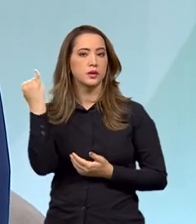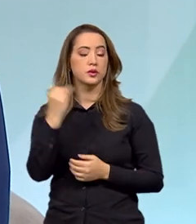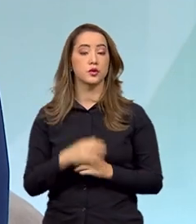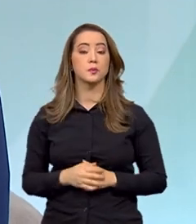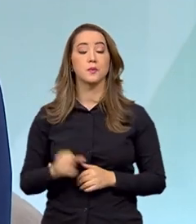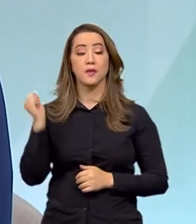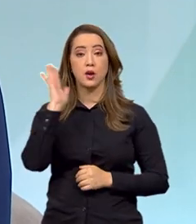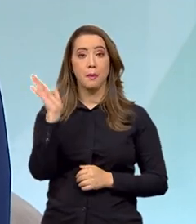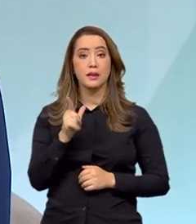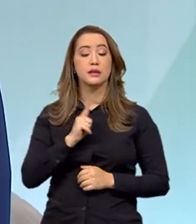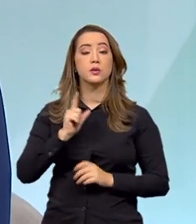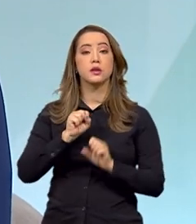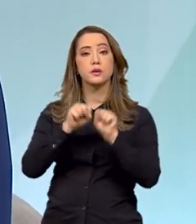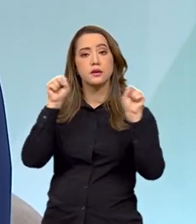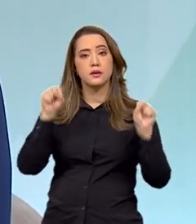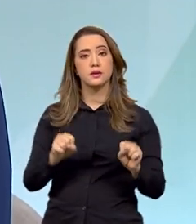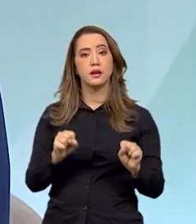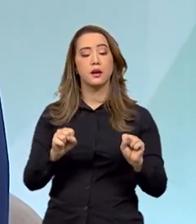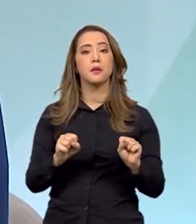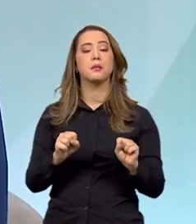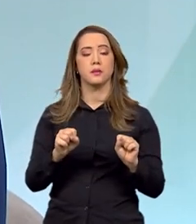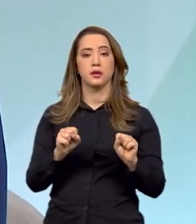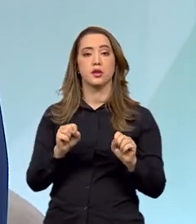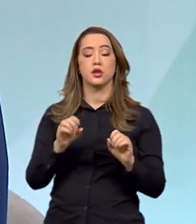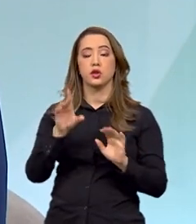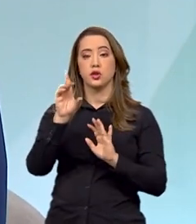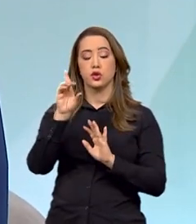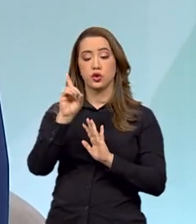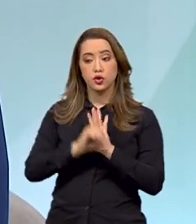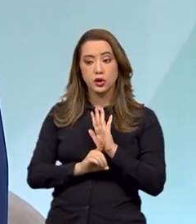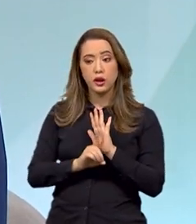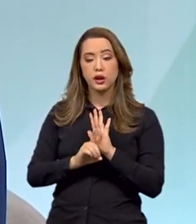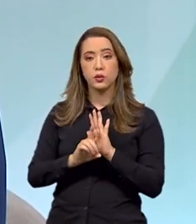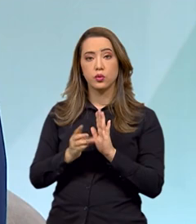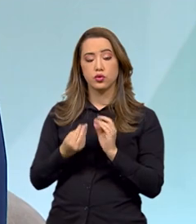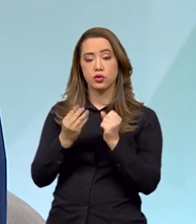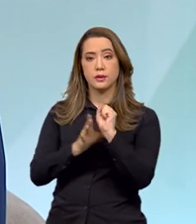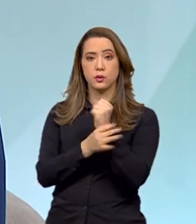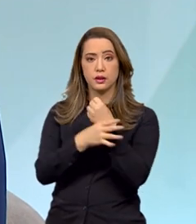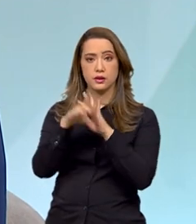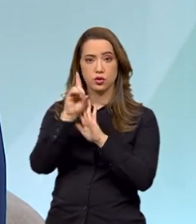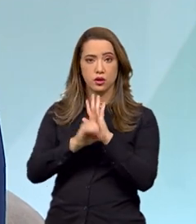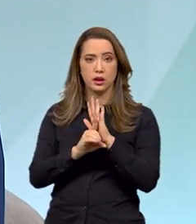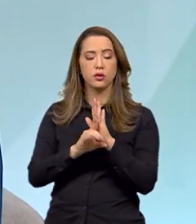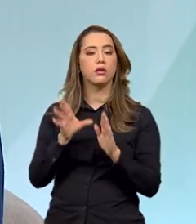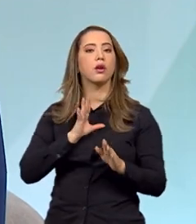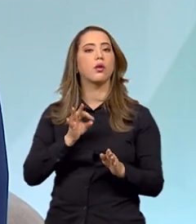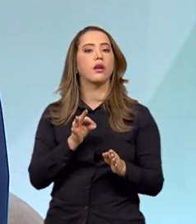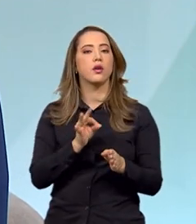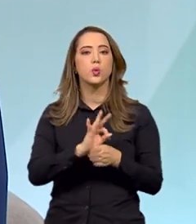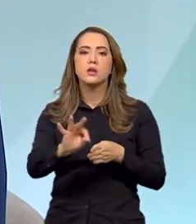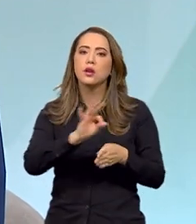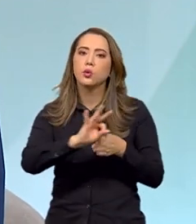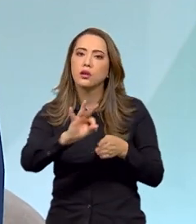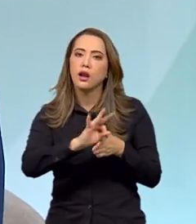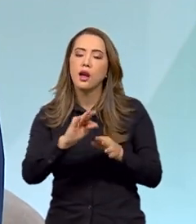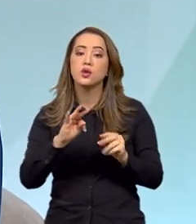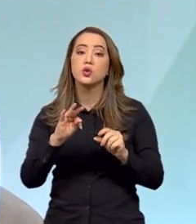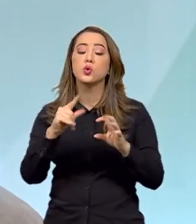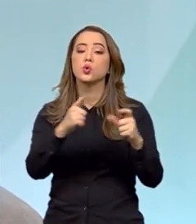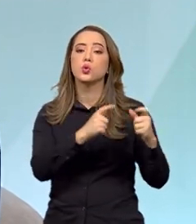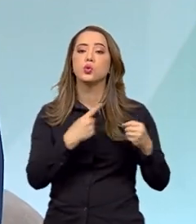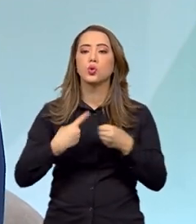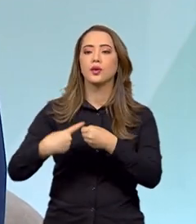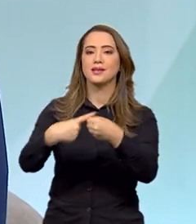sistema de garantia de direitos. Nós temos conselhos tutelares em praticamente todos os municípios brasileiros, eleitos pela comunidade,